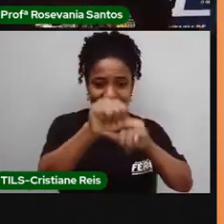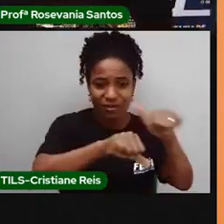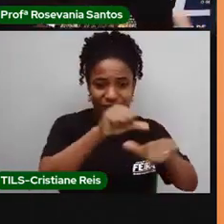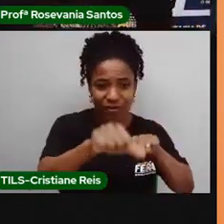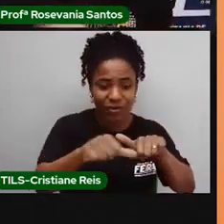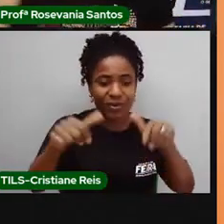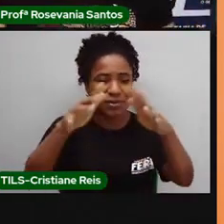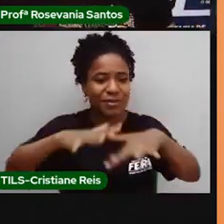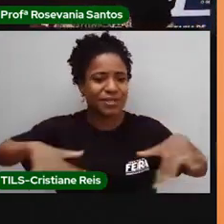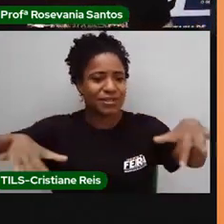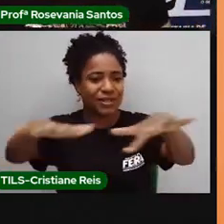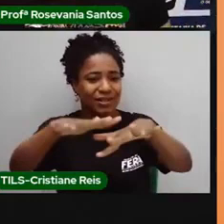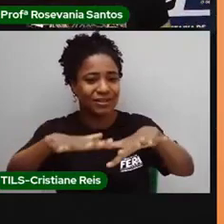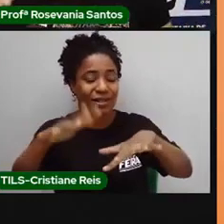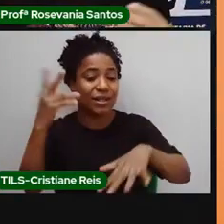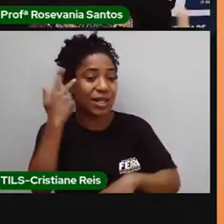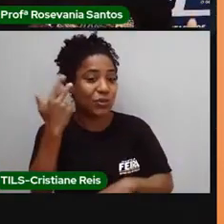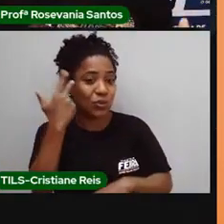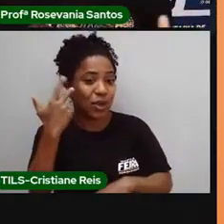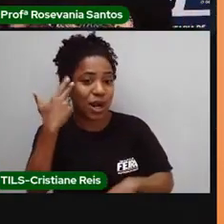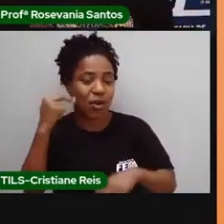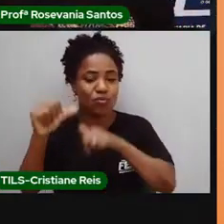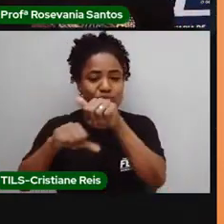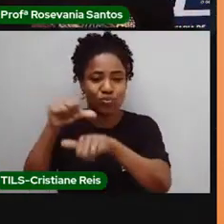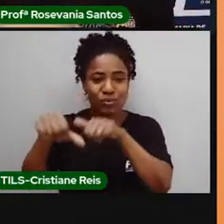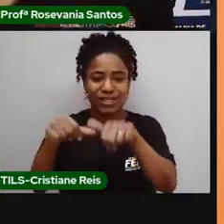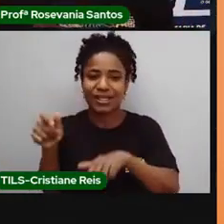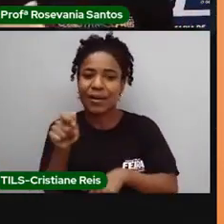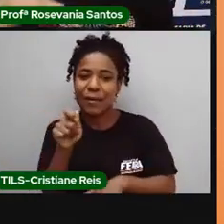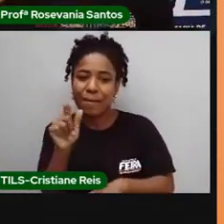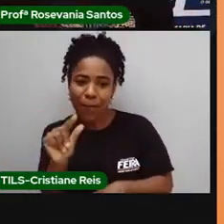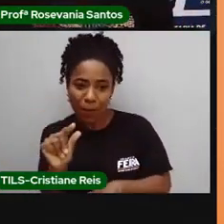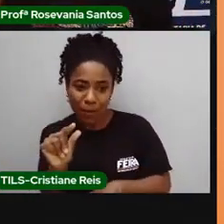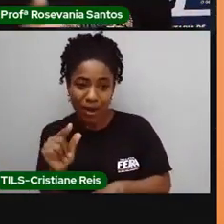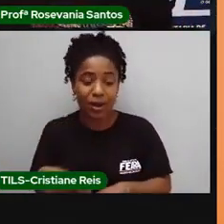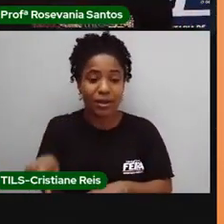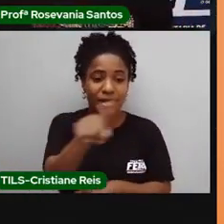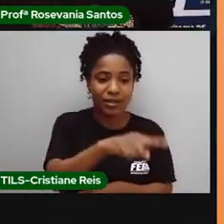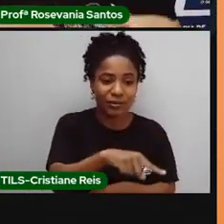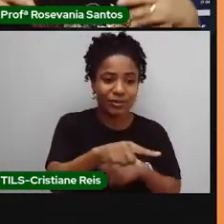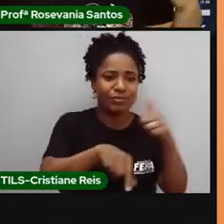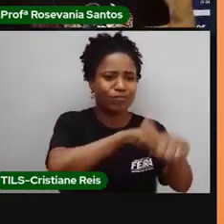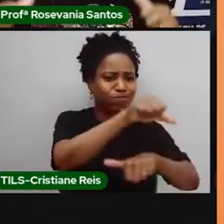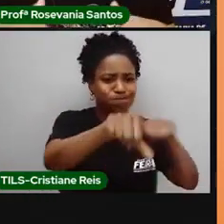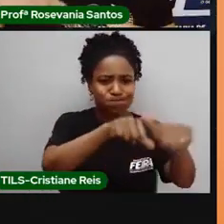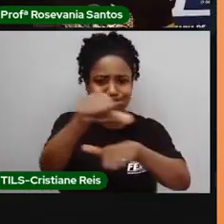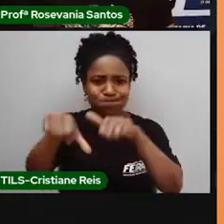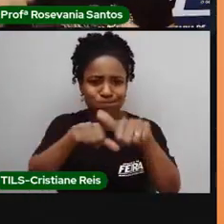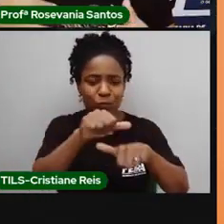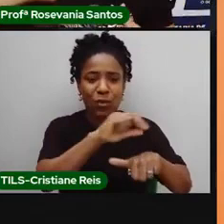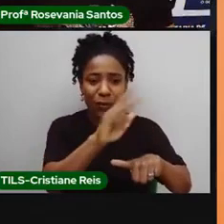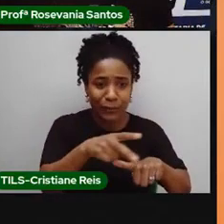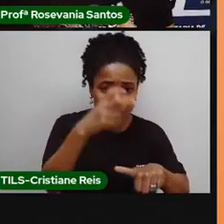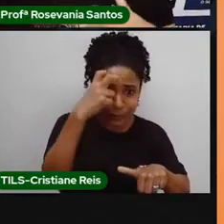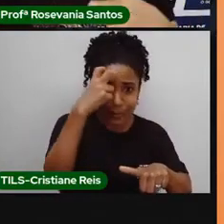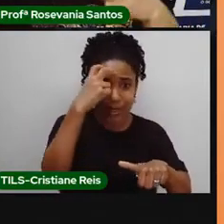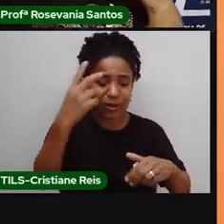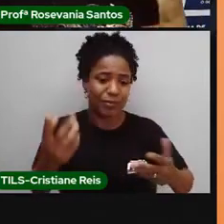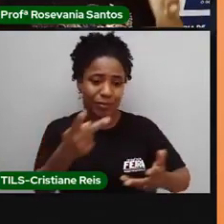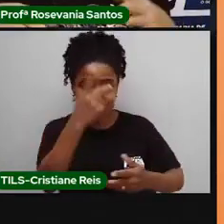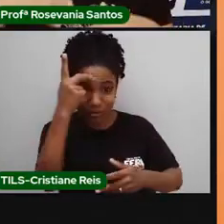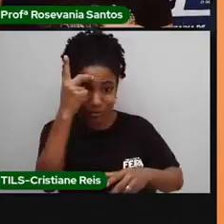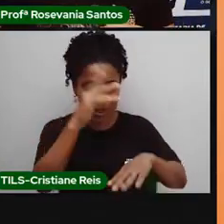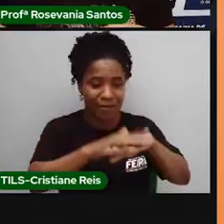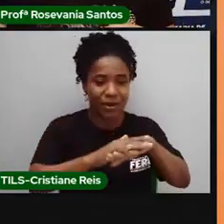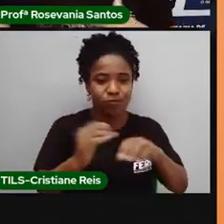só que elas foram alteradas, e as paisagens geográficas, culturais, humanizadas, que é aquela que já foi, embora